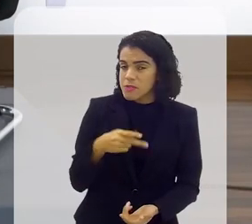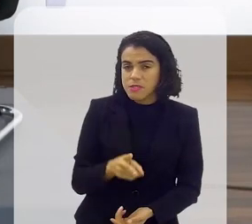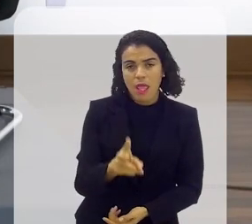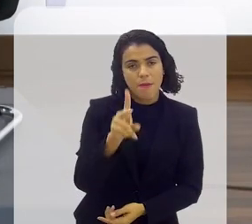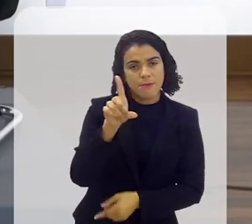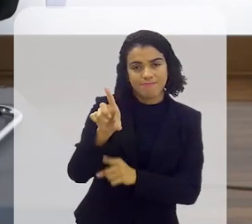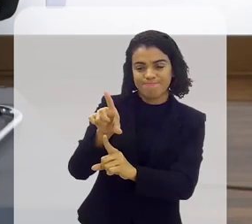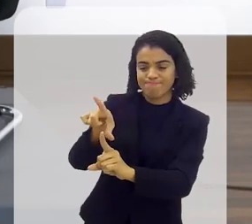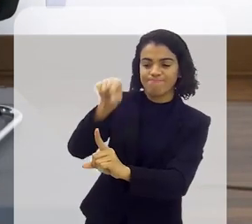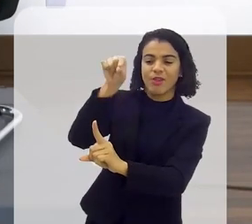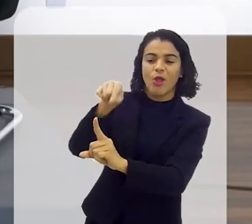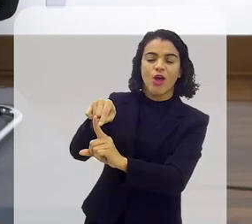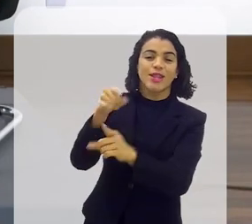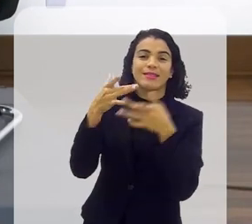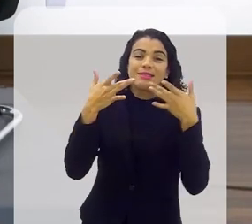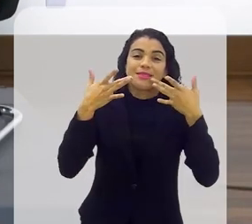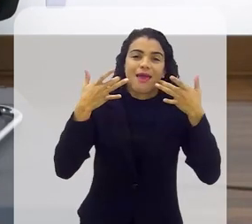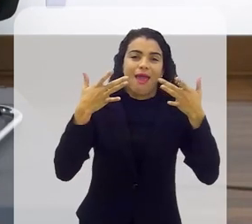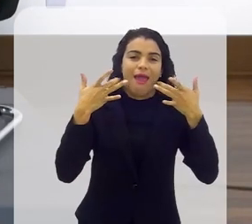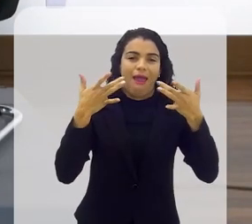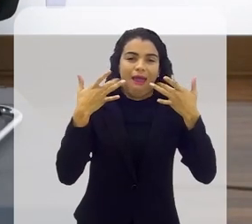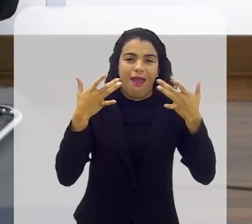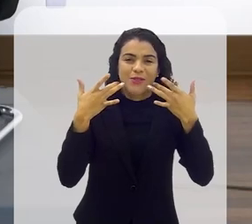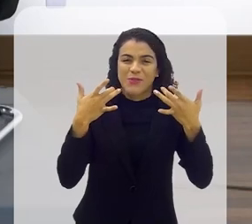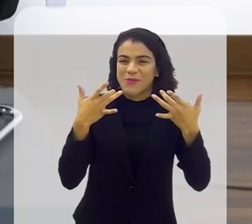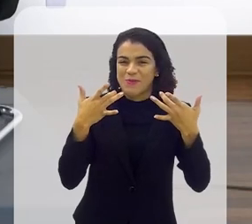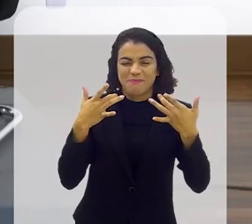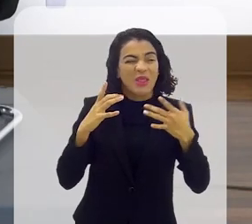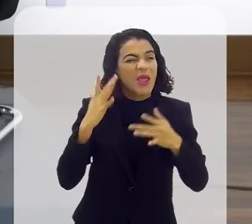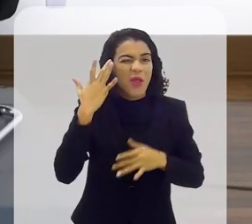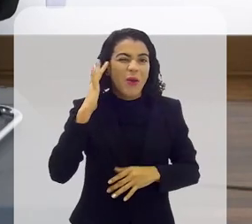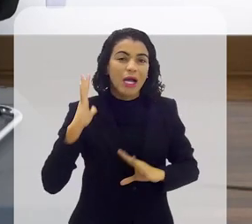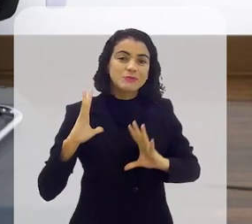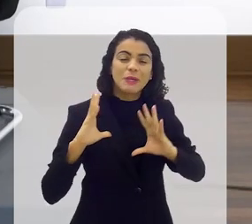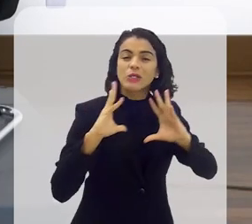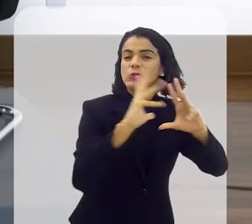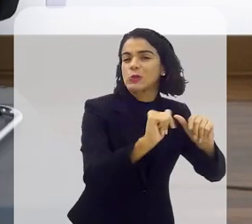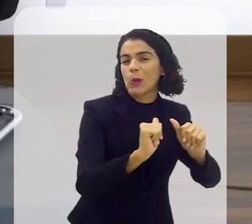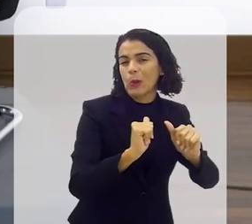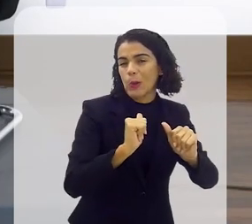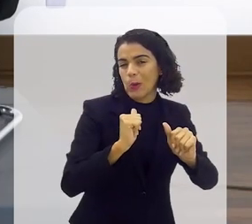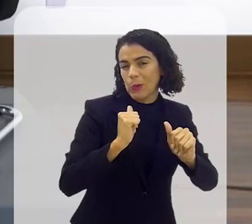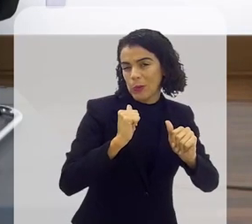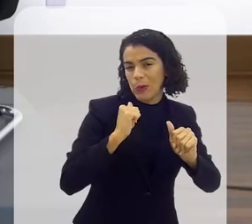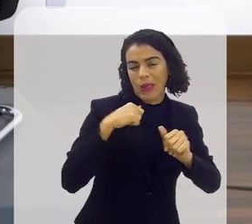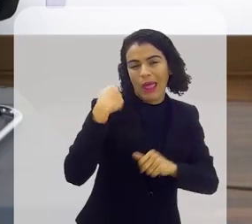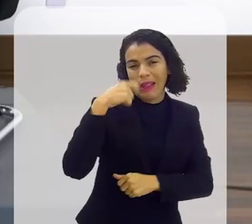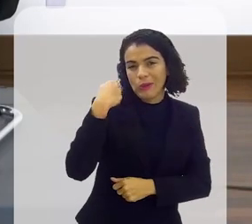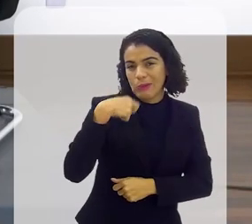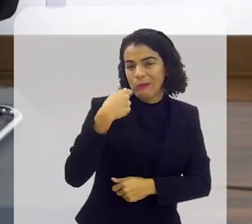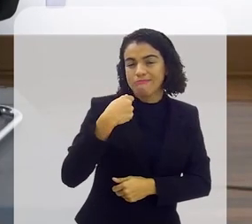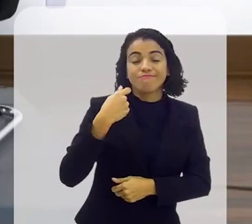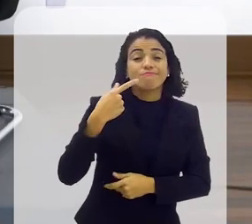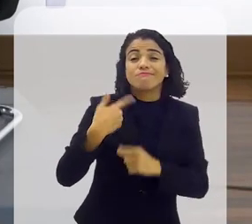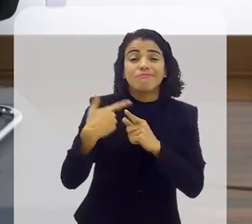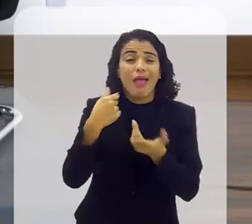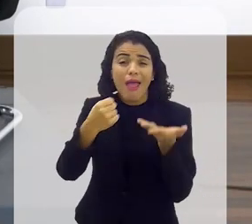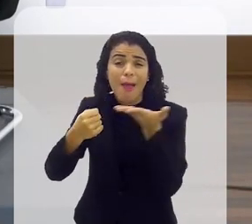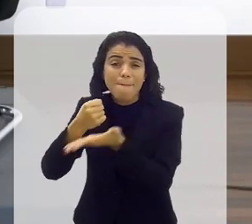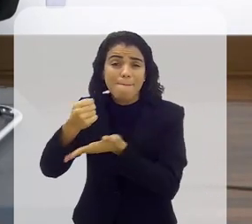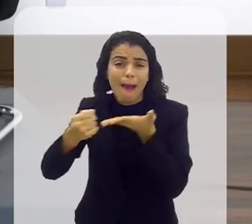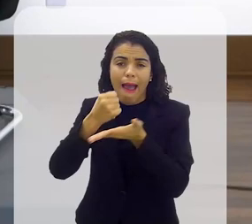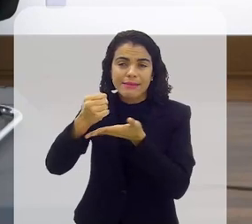prefiro o teatro o teatro, para mim eu acho que todos os atores é a base, é a nossa base o teatro